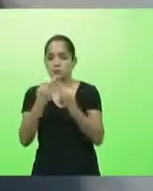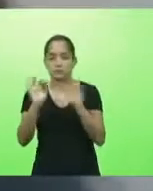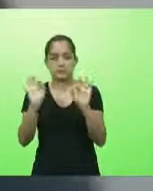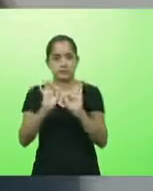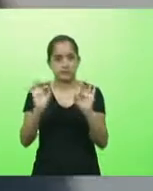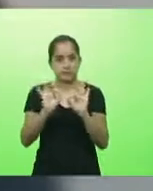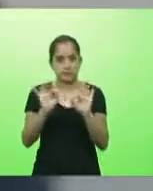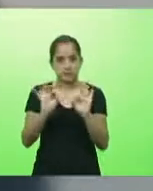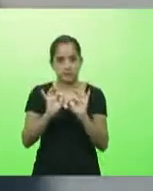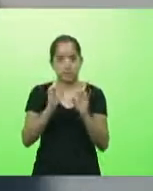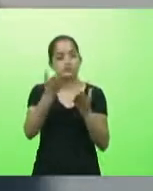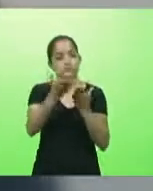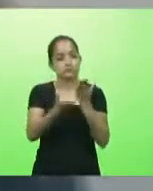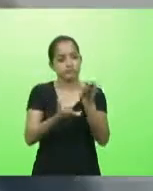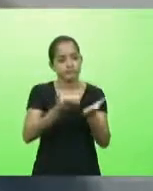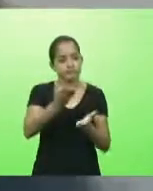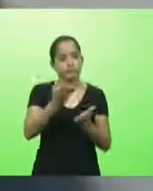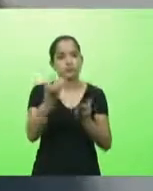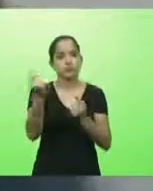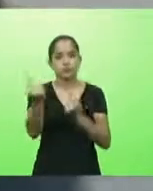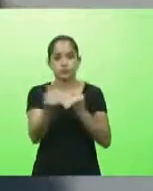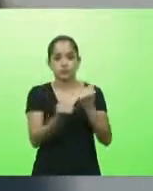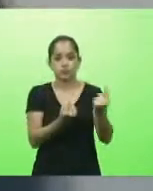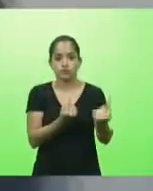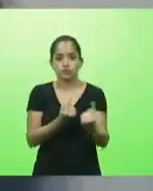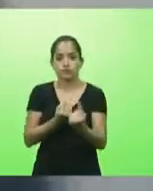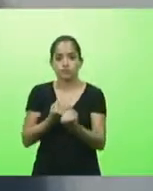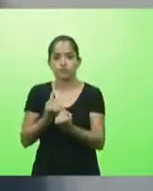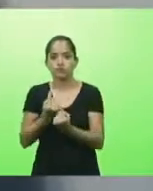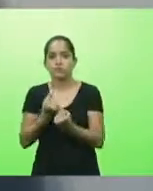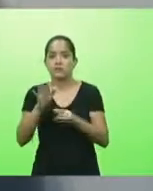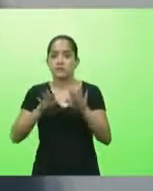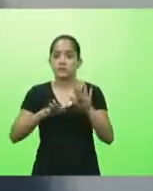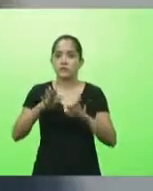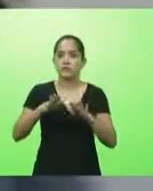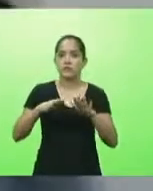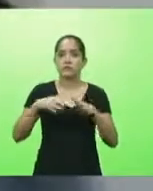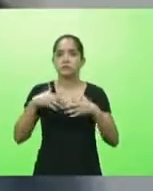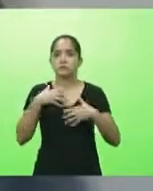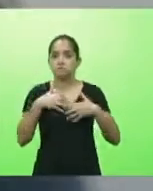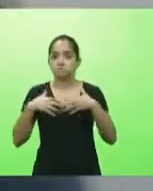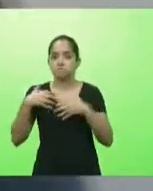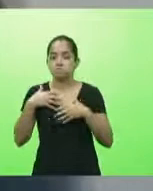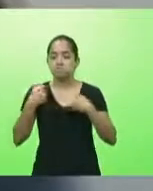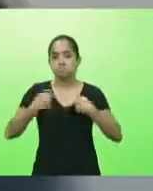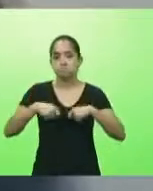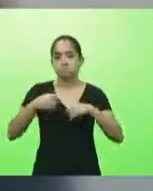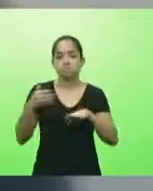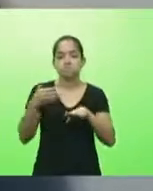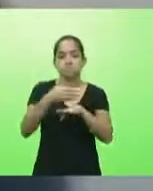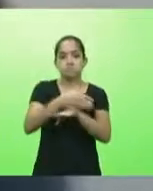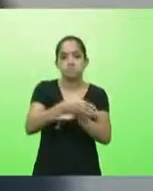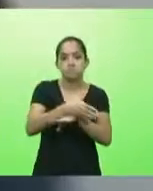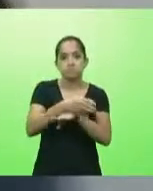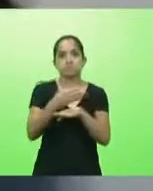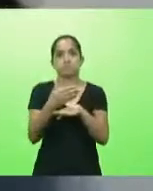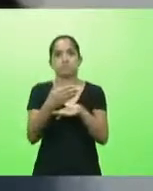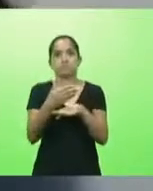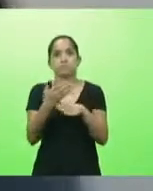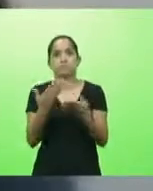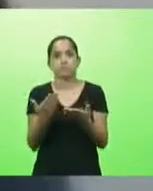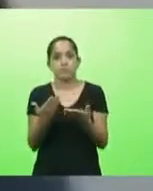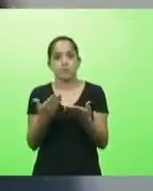com atendimento individual uma pessoa desesperada que desejar entrar para receber uma palavra